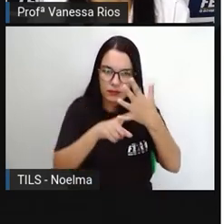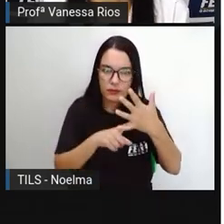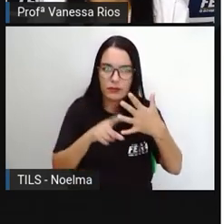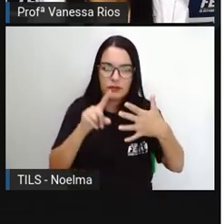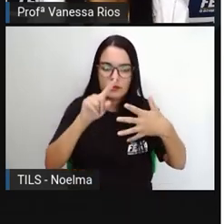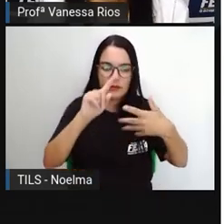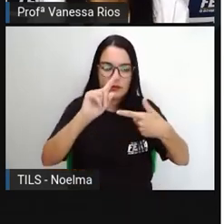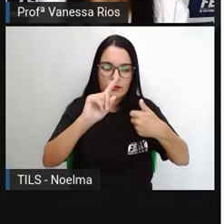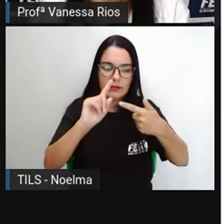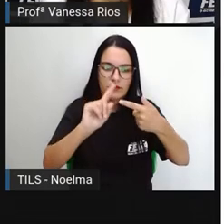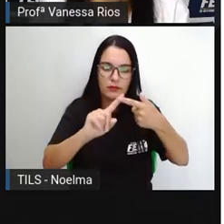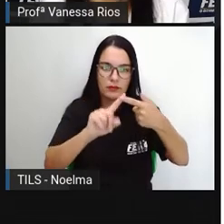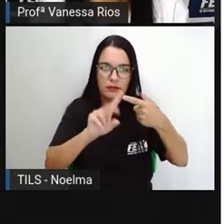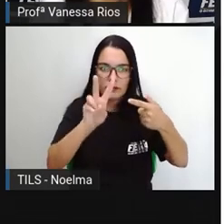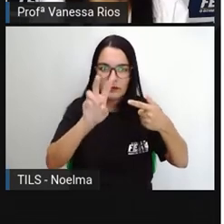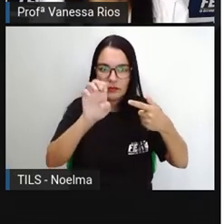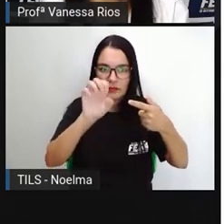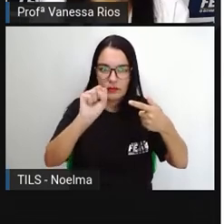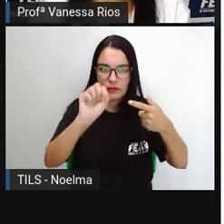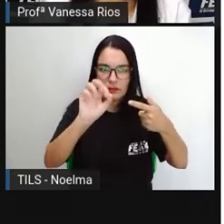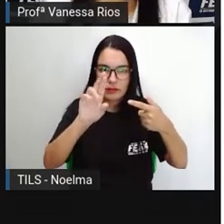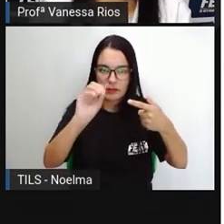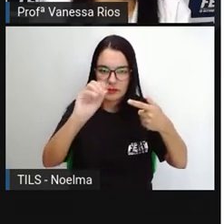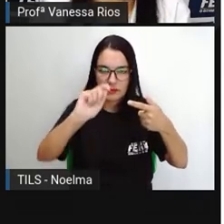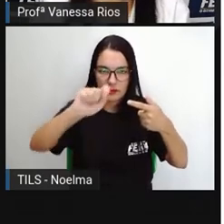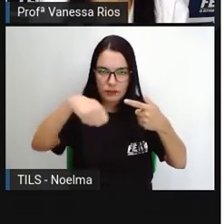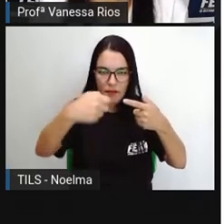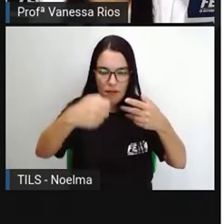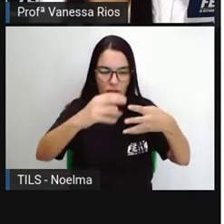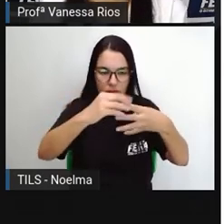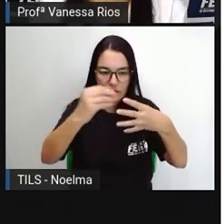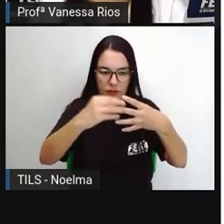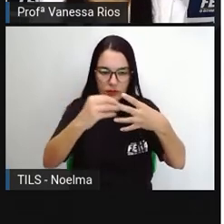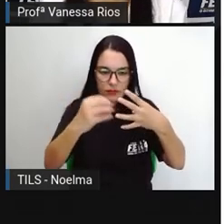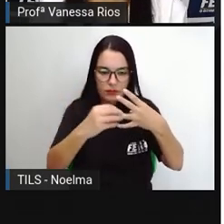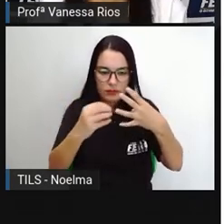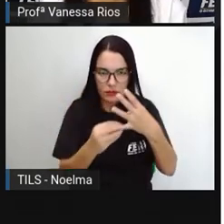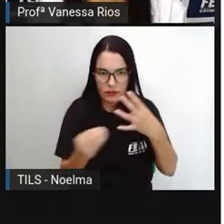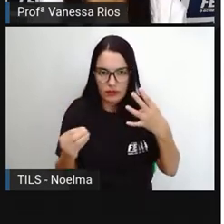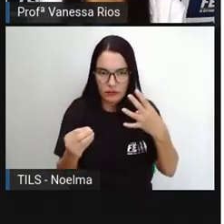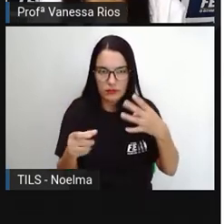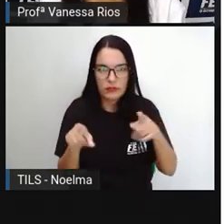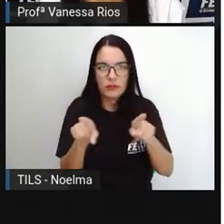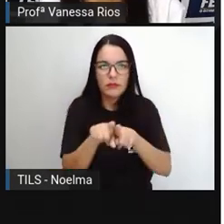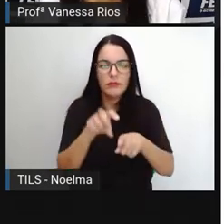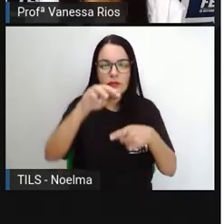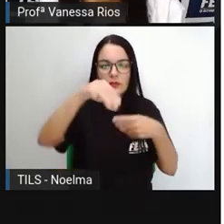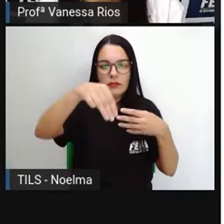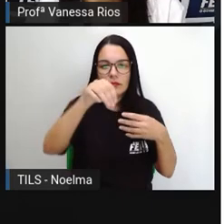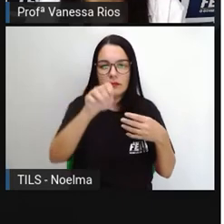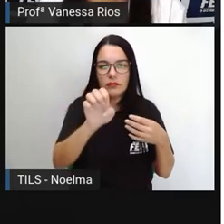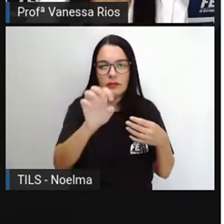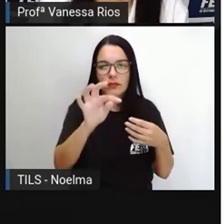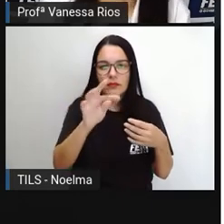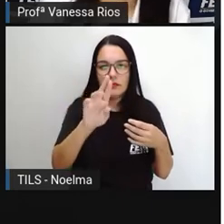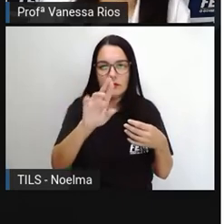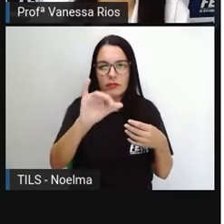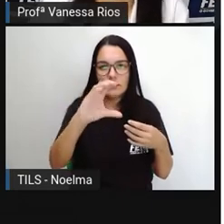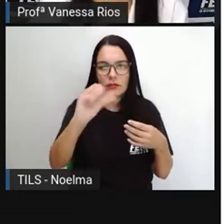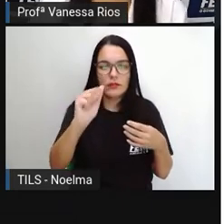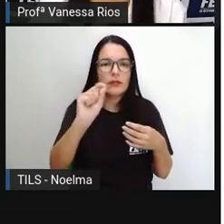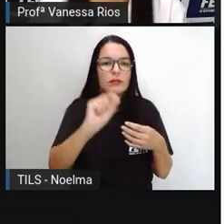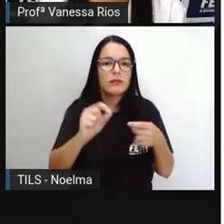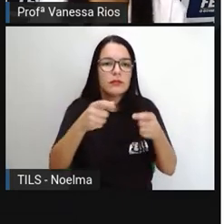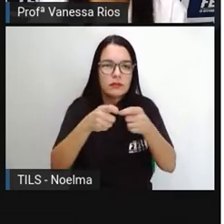cada linha do poema, como a Pró já falou, e a métrica representa as medidas dos versos utilizados. Porque em